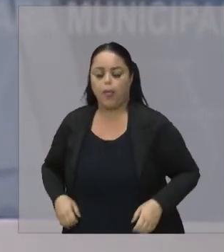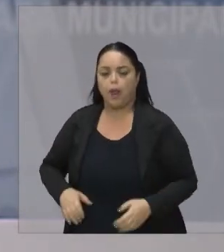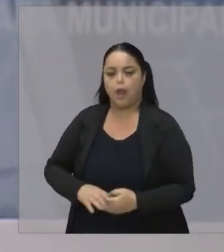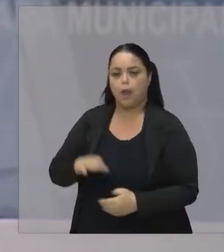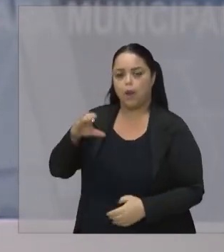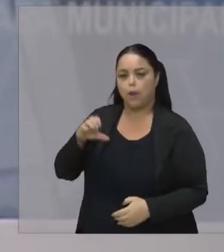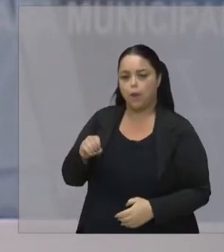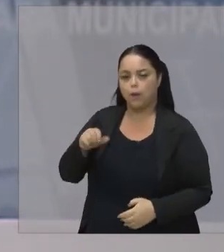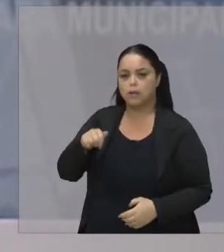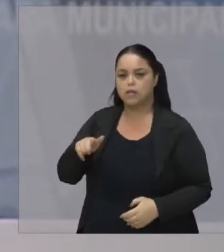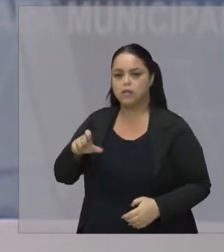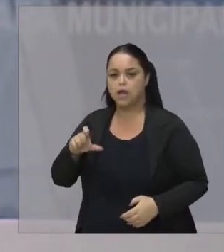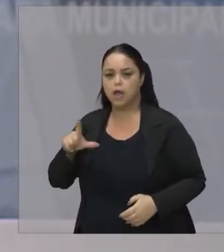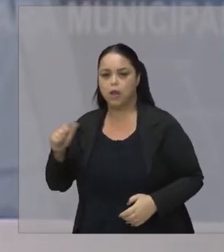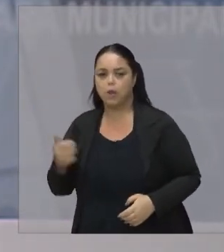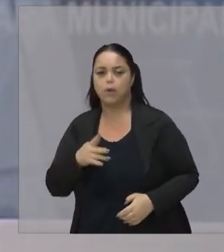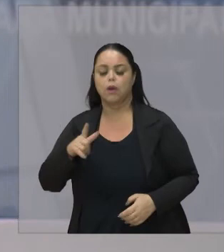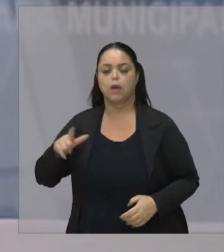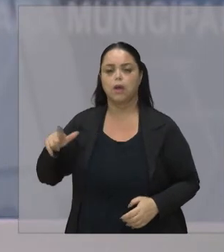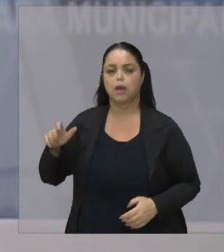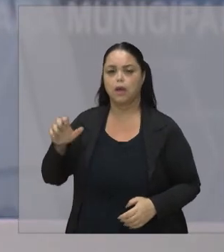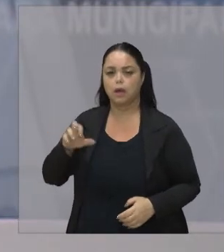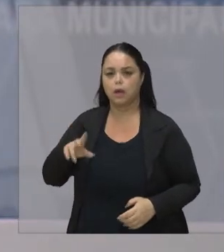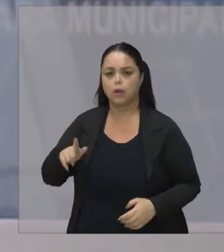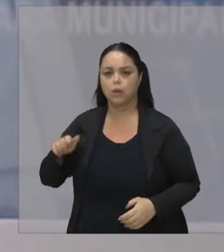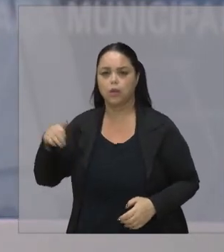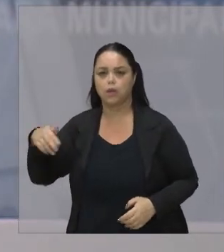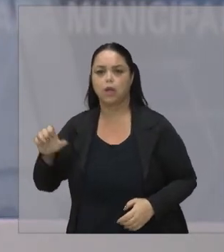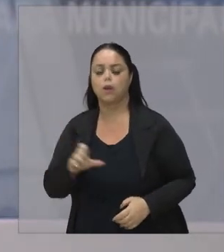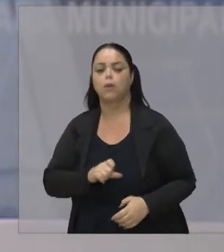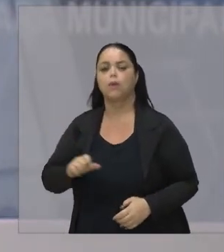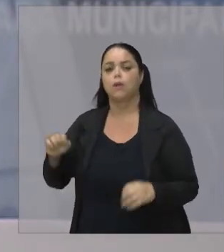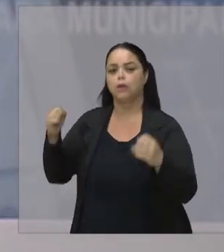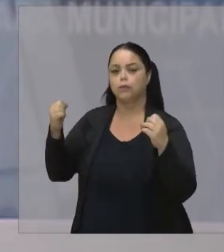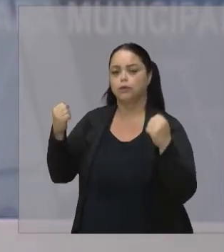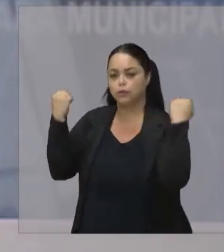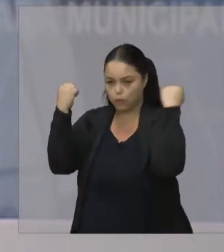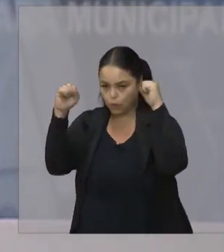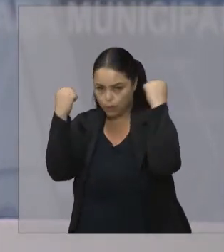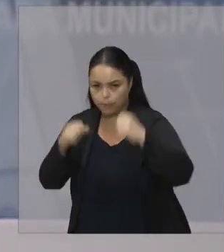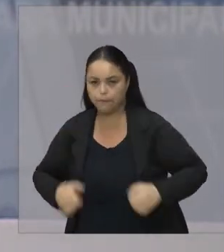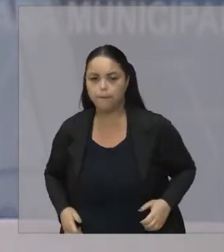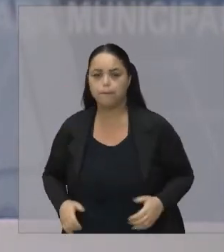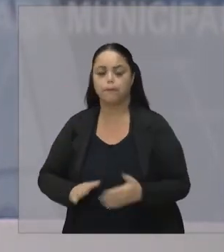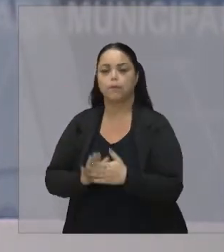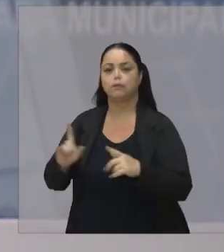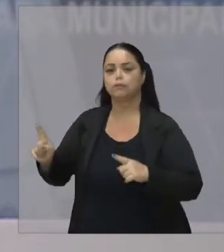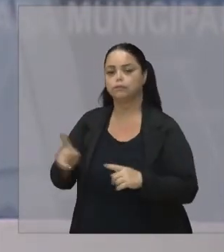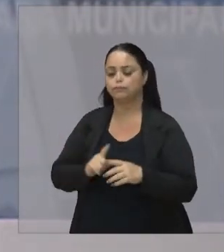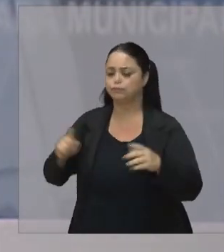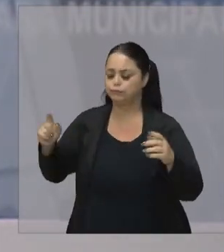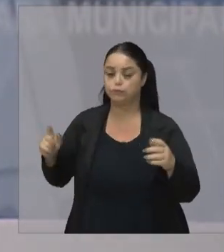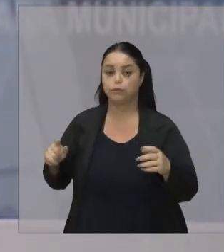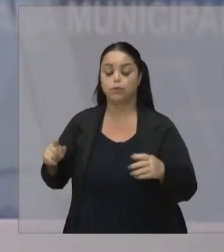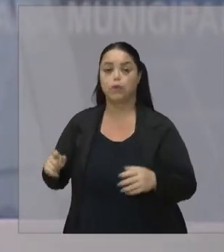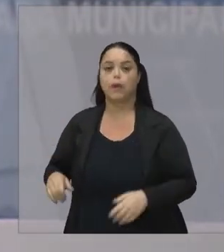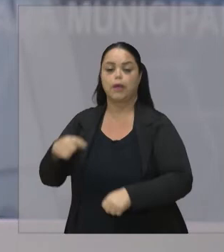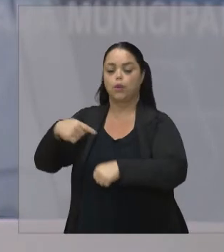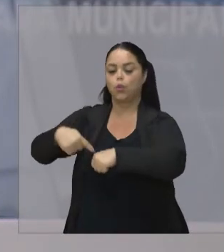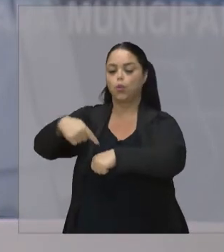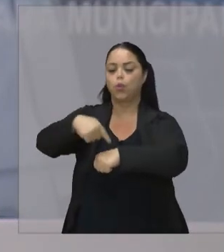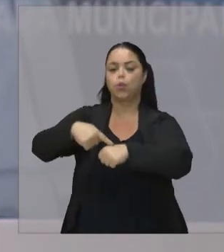Têm um grande reconhecimento De tudo que você fez E faz pelo esporte Agora a frente de uma secretaria Em Atibaia Uma cidade